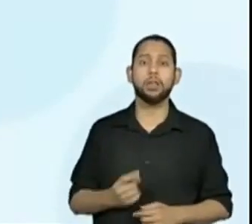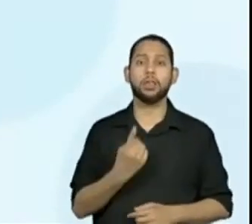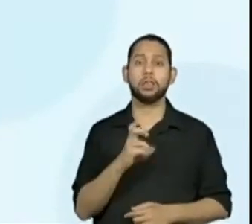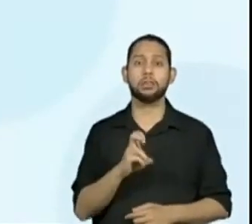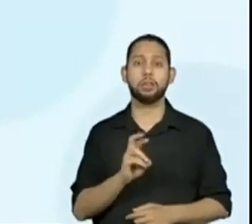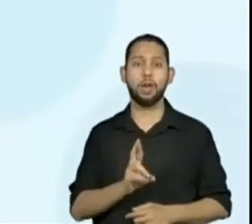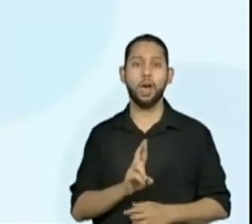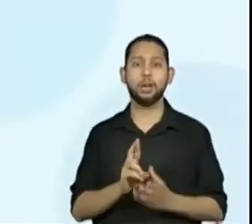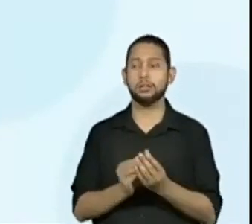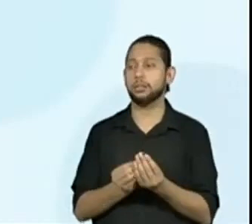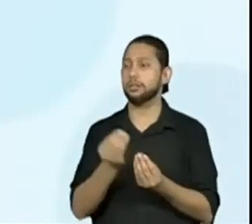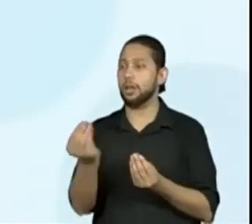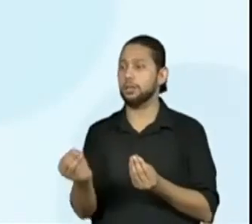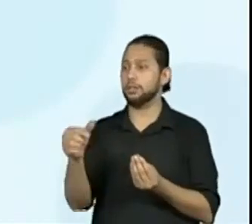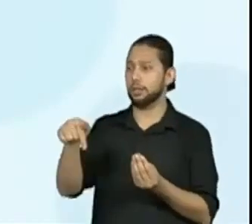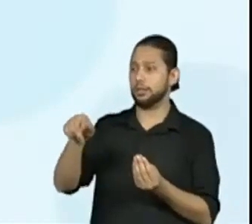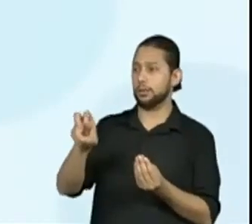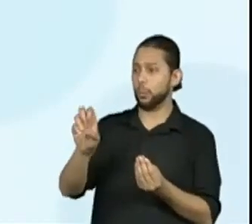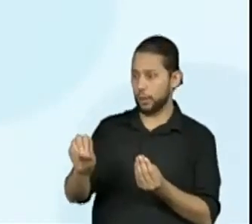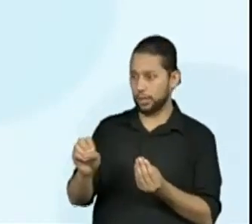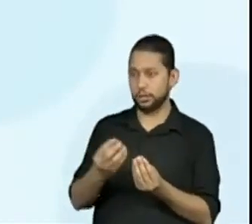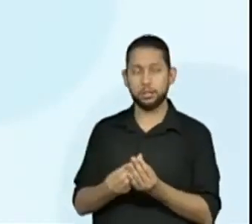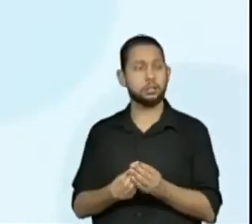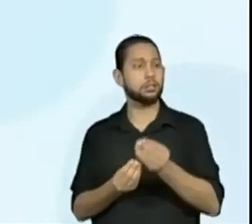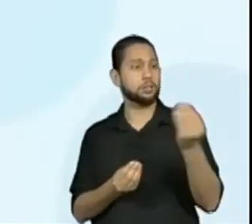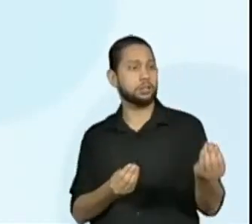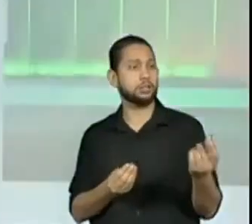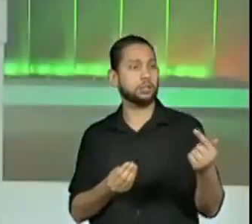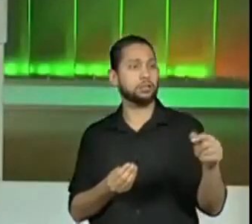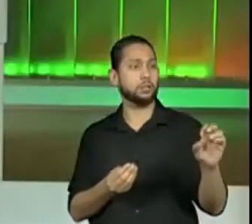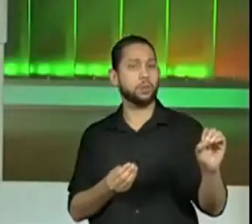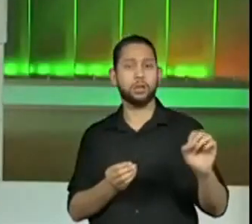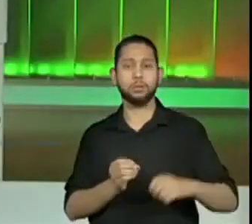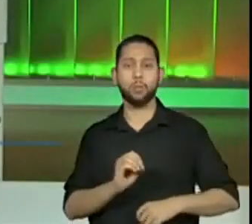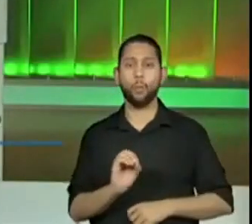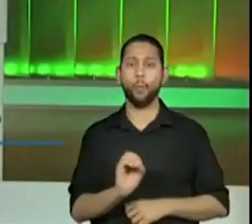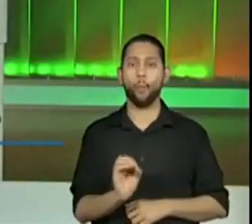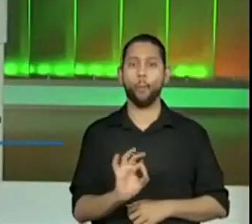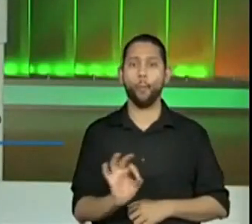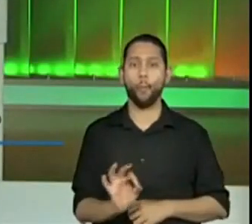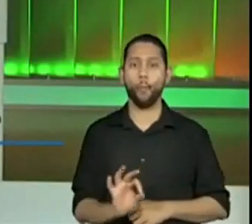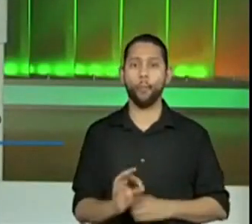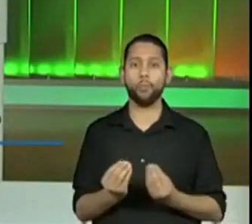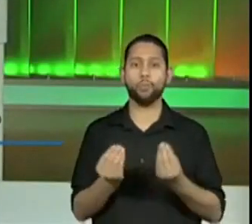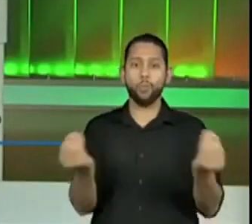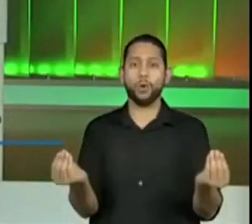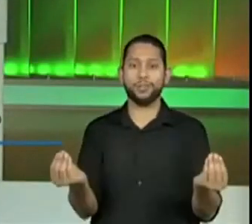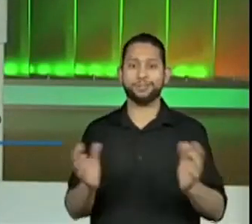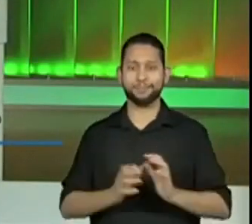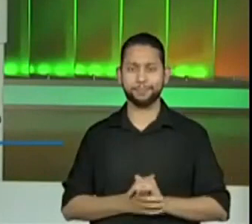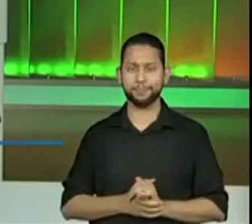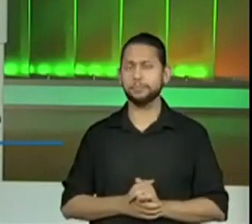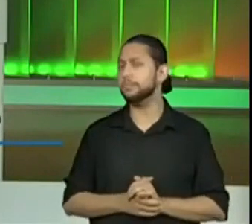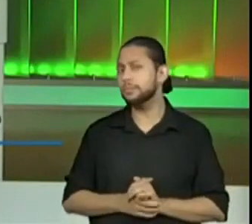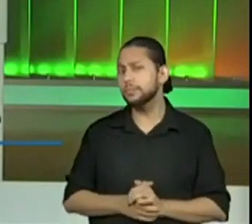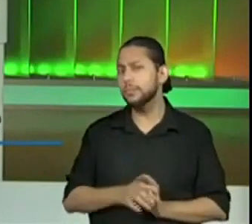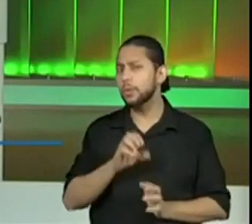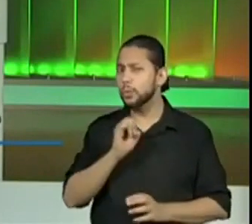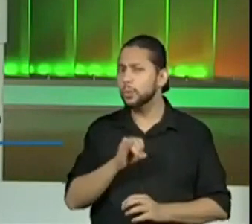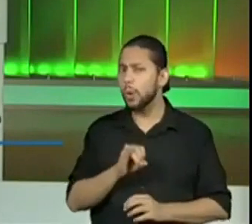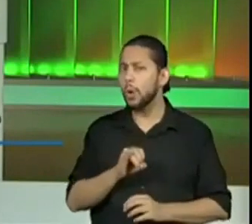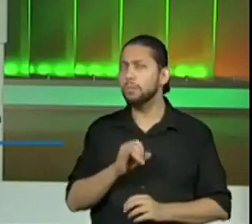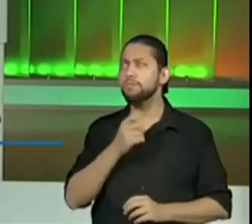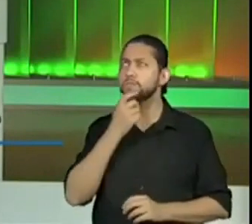Fácil. A divisão por dois está fácil. Mas, pergunta para você do quinto ano. A gente só pode realizar essa